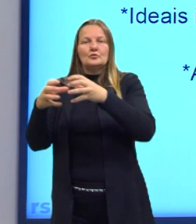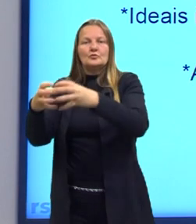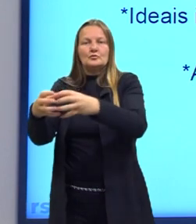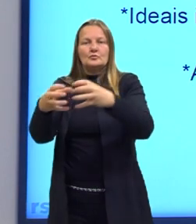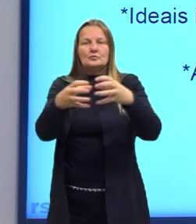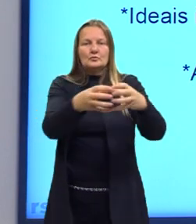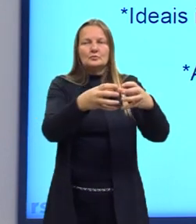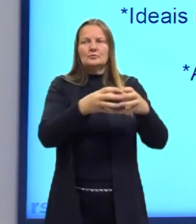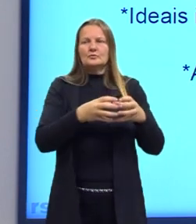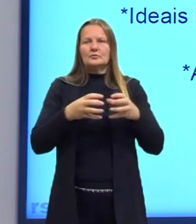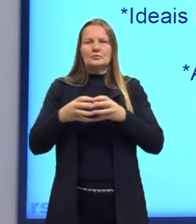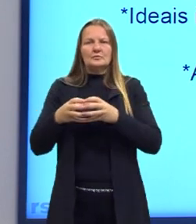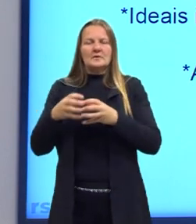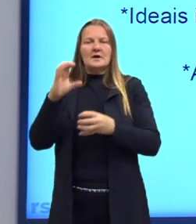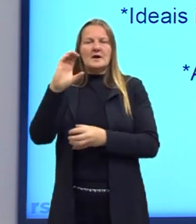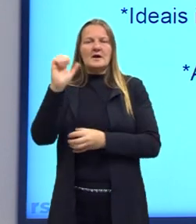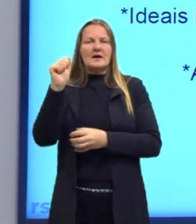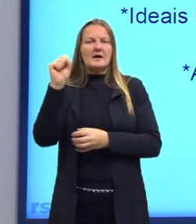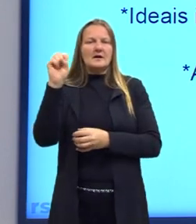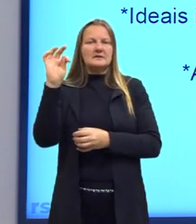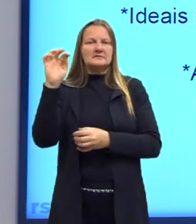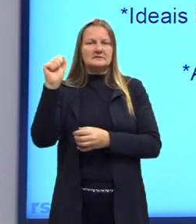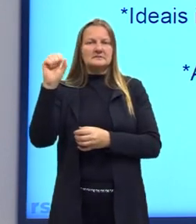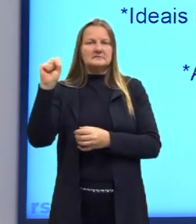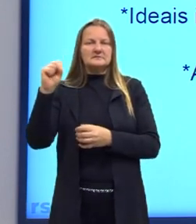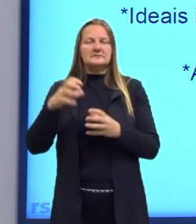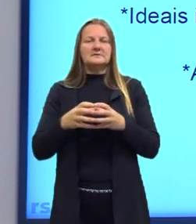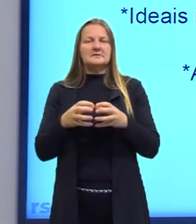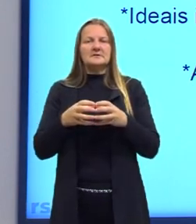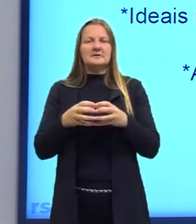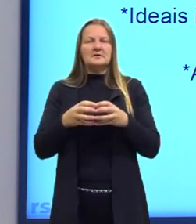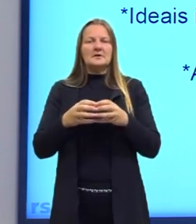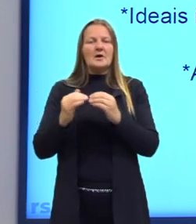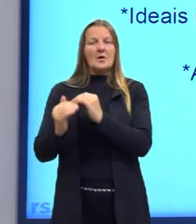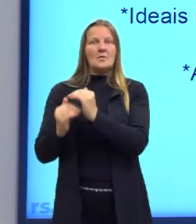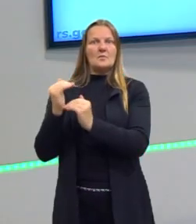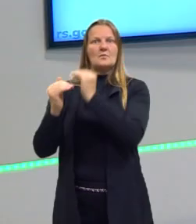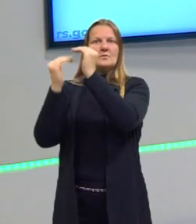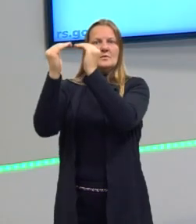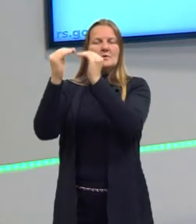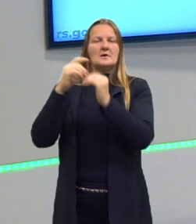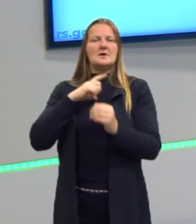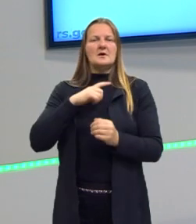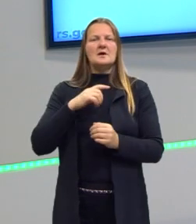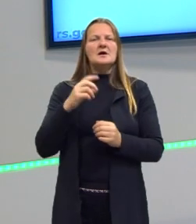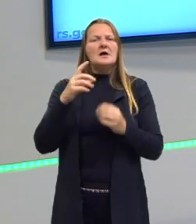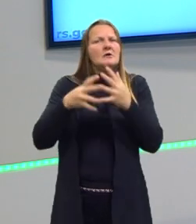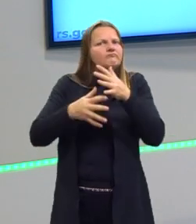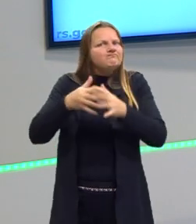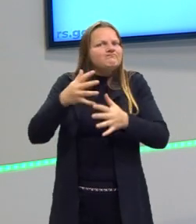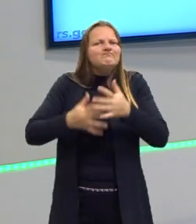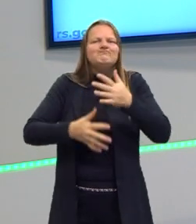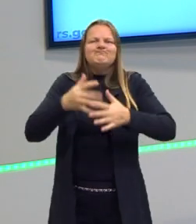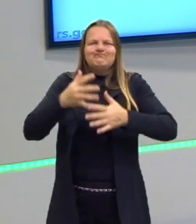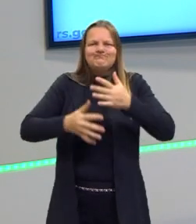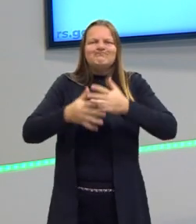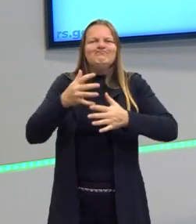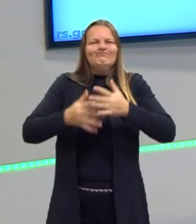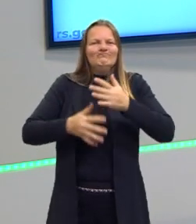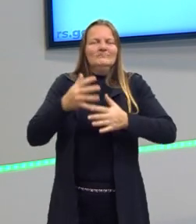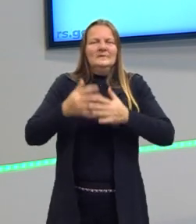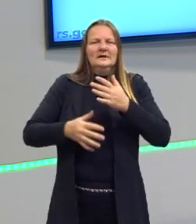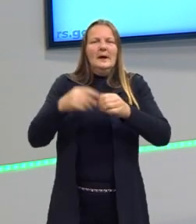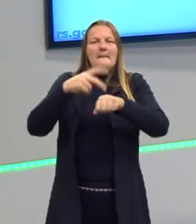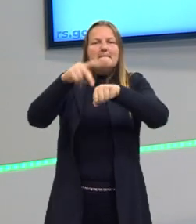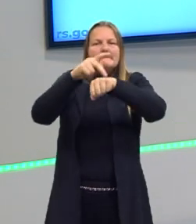algumas, né? As sociedades estamentais em que a ascensão social é muito complicada, né? Mas nós nos países